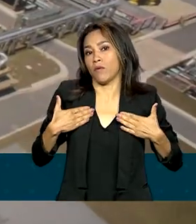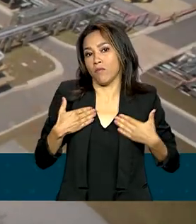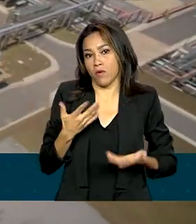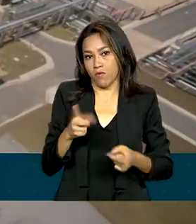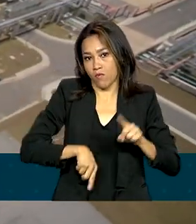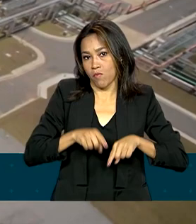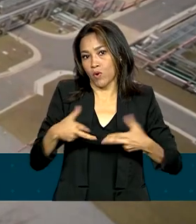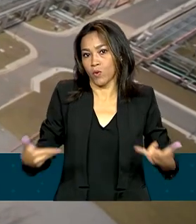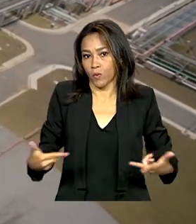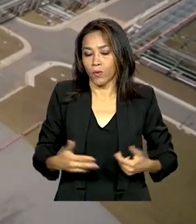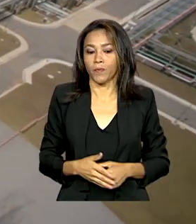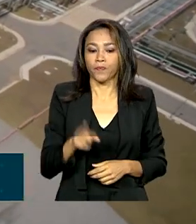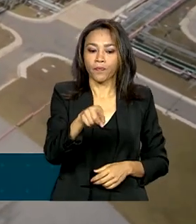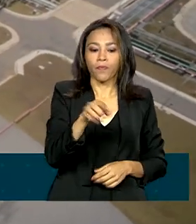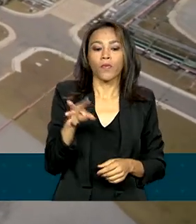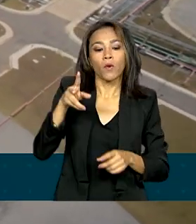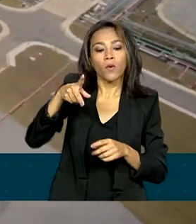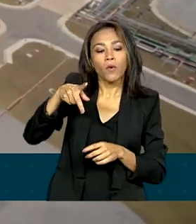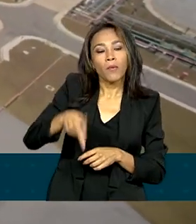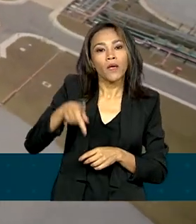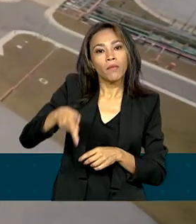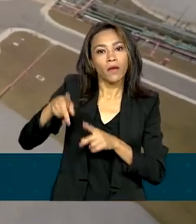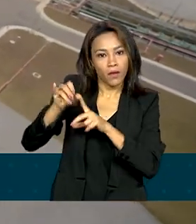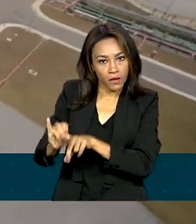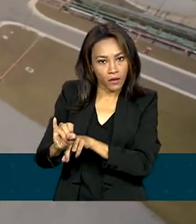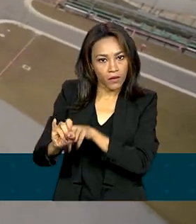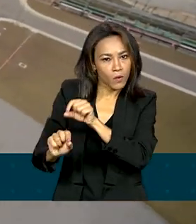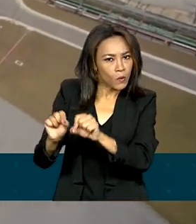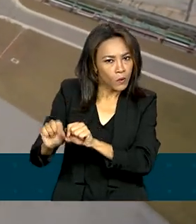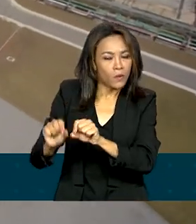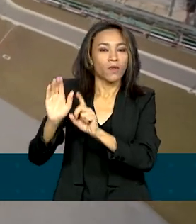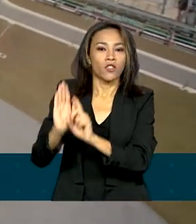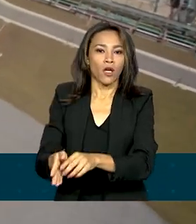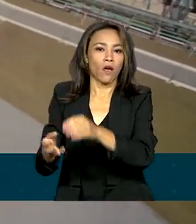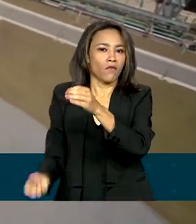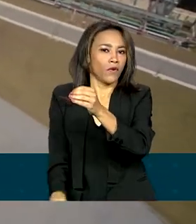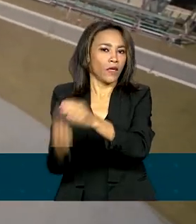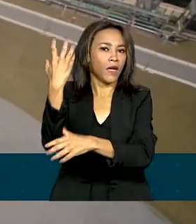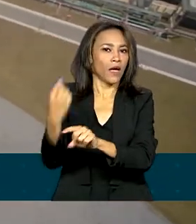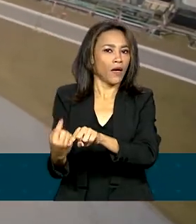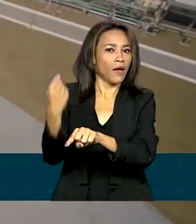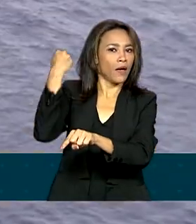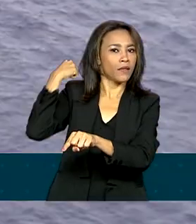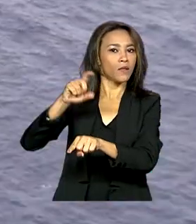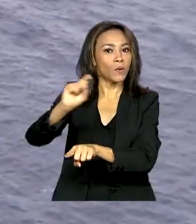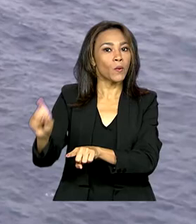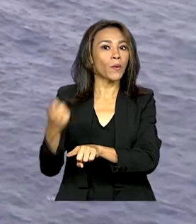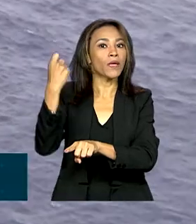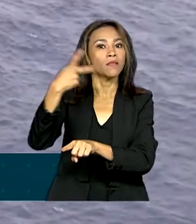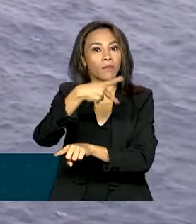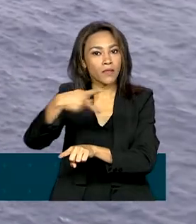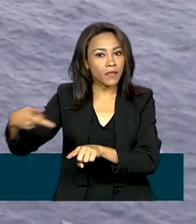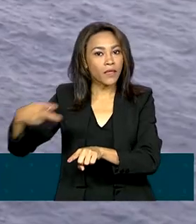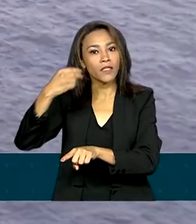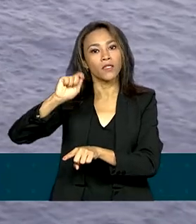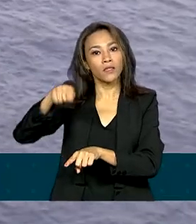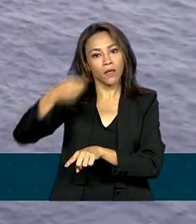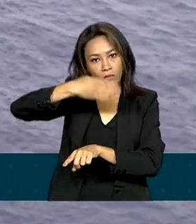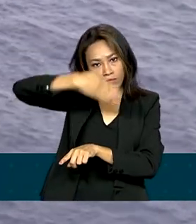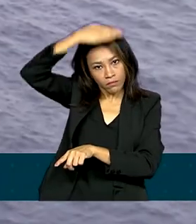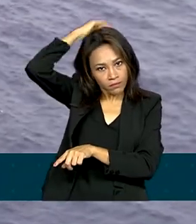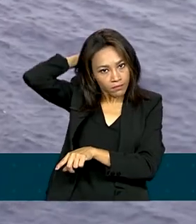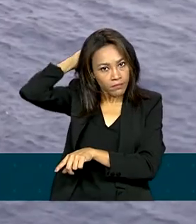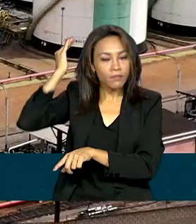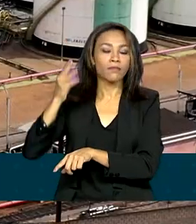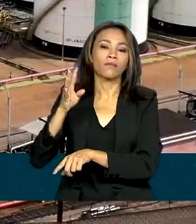PPI, preço de paridade internacional, foi implementado durante o governo do ex-presidente Michel Temer. Essa política